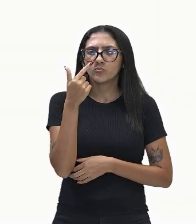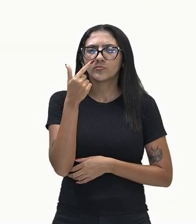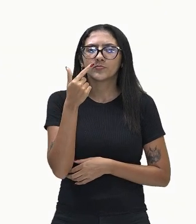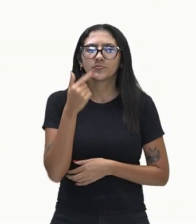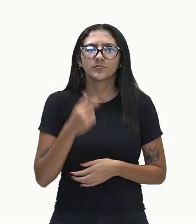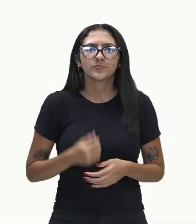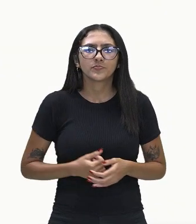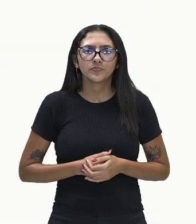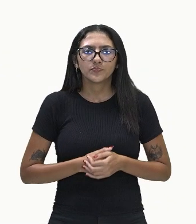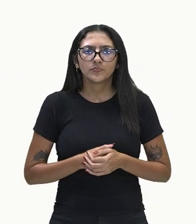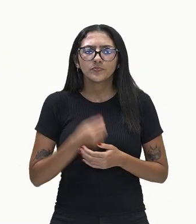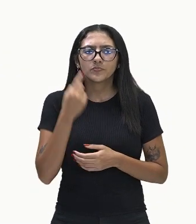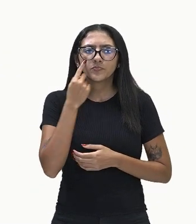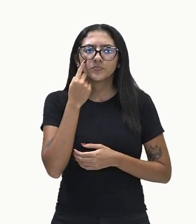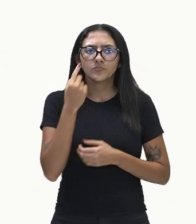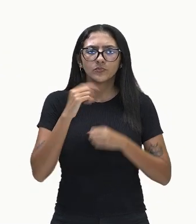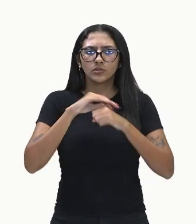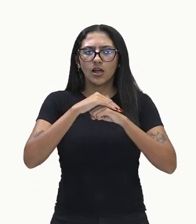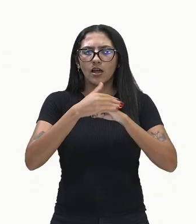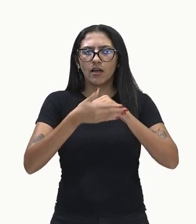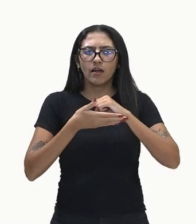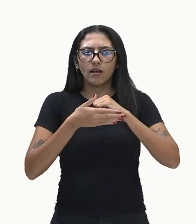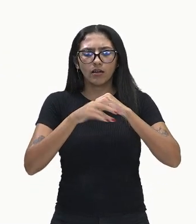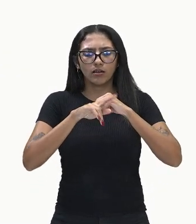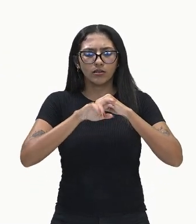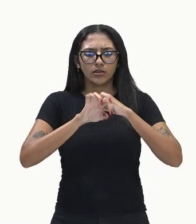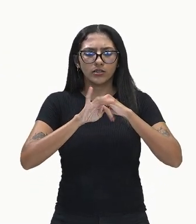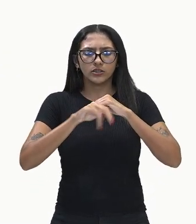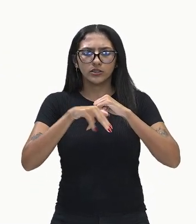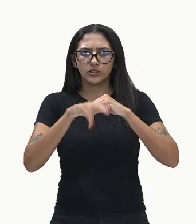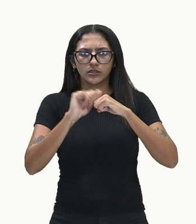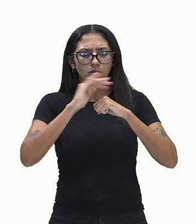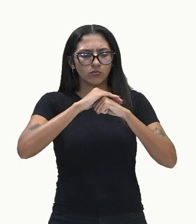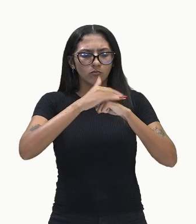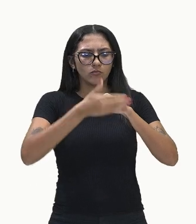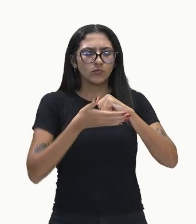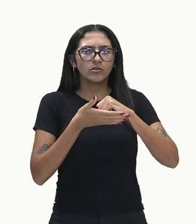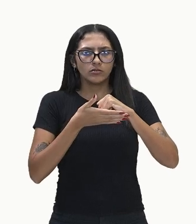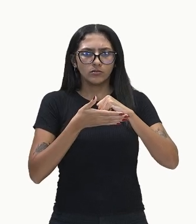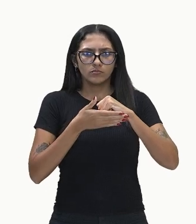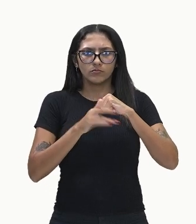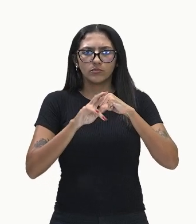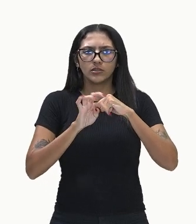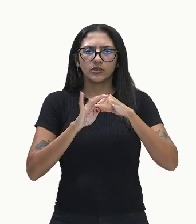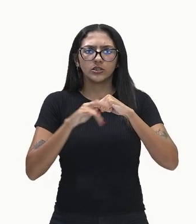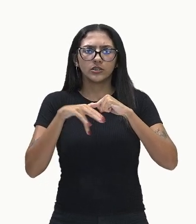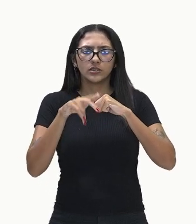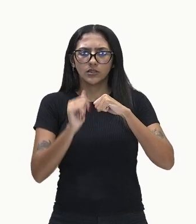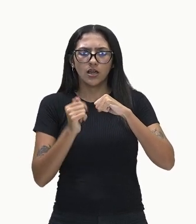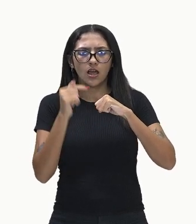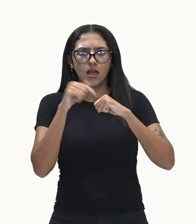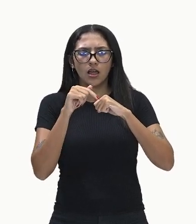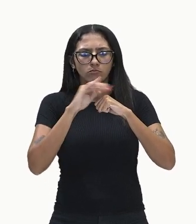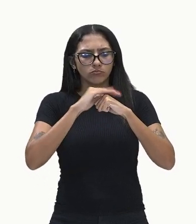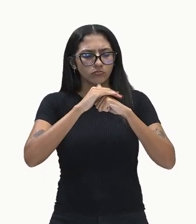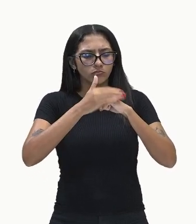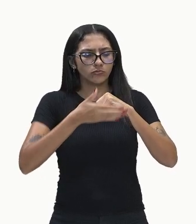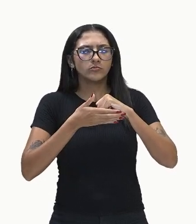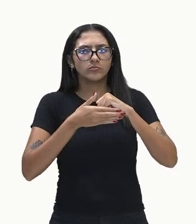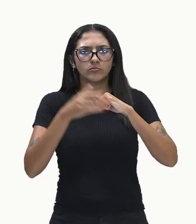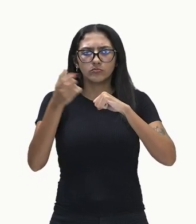a retina, que é para vocês não esquecerem nunca mais onde que ficam as células que vão receber o